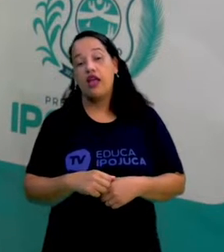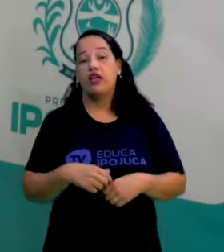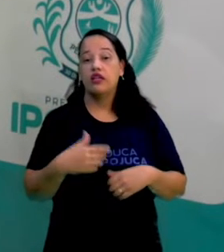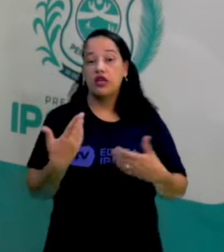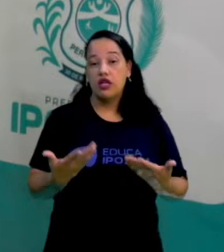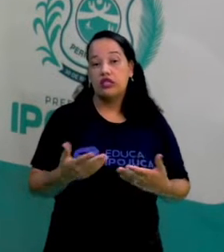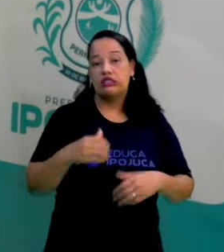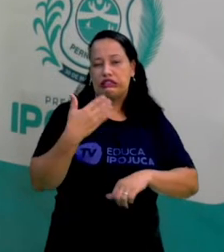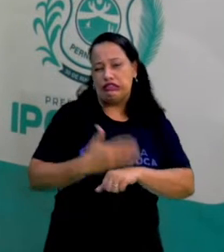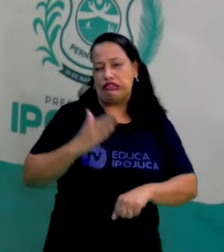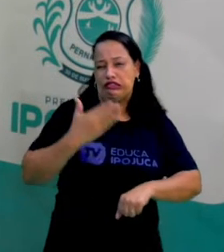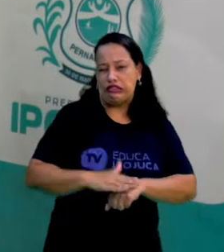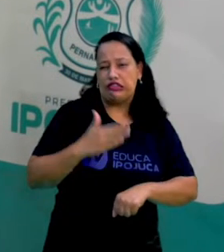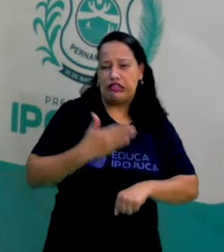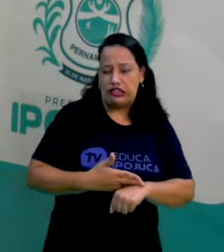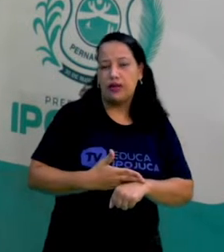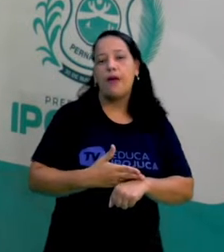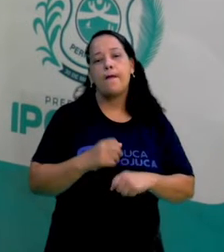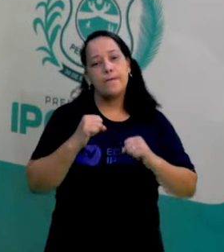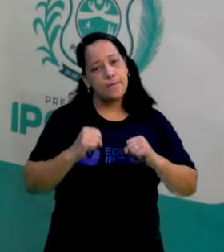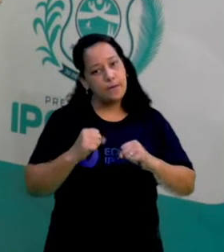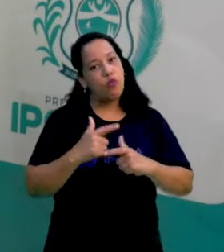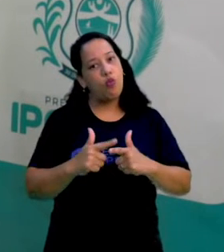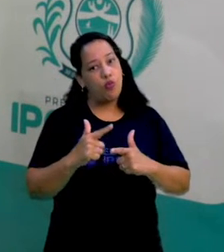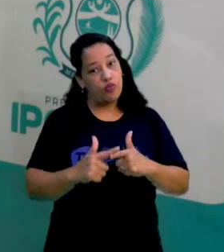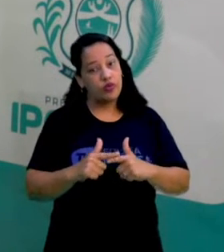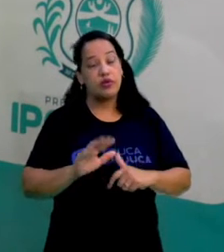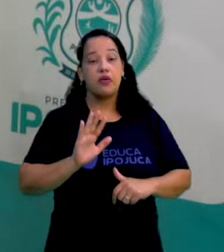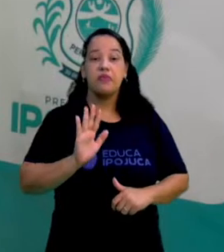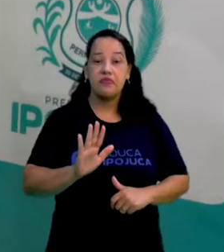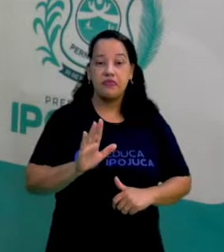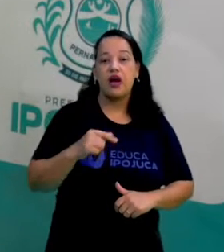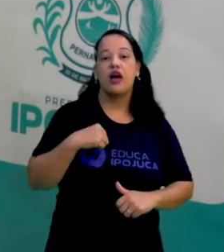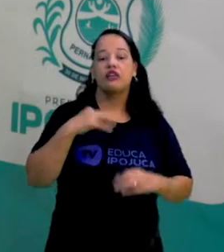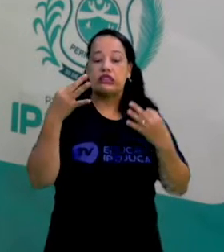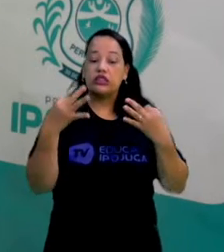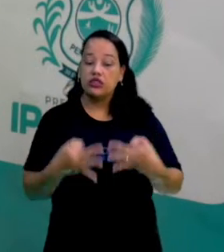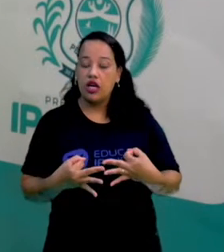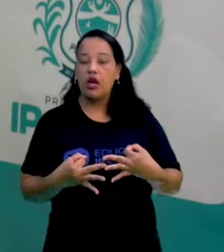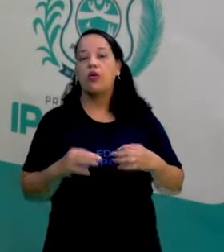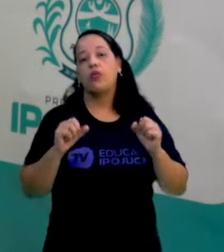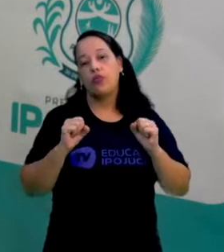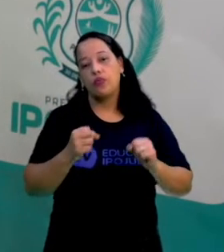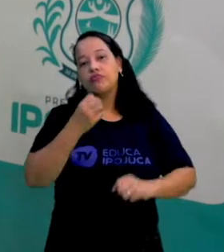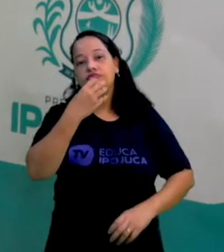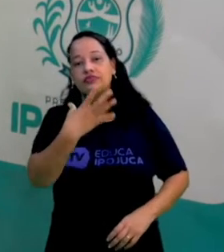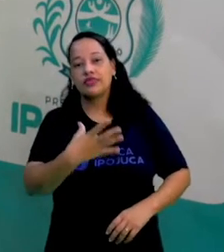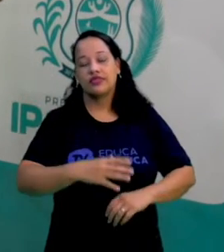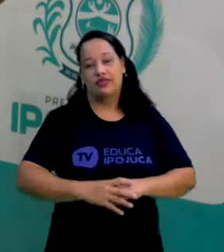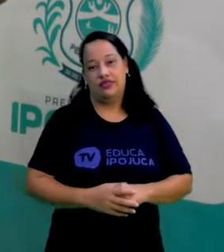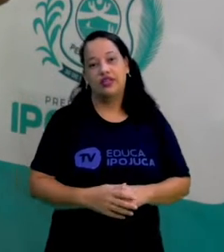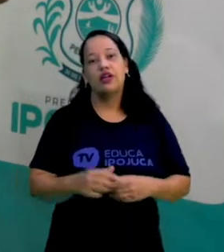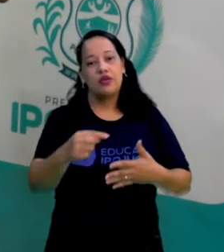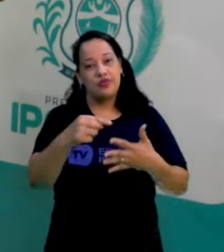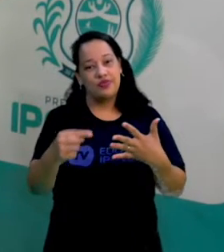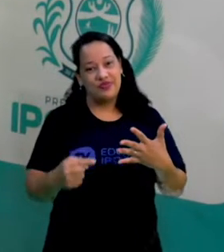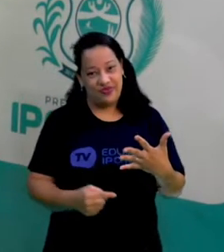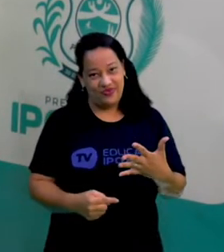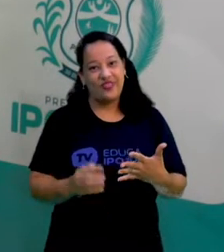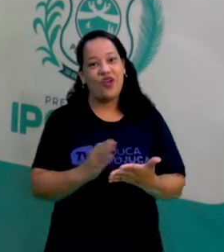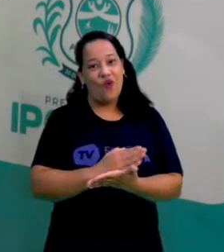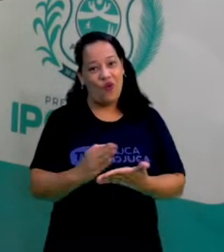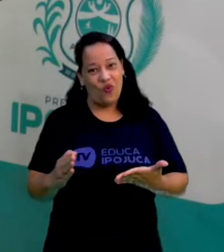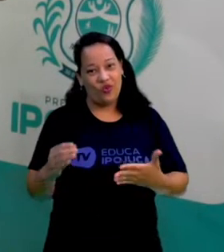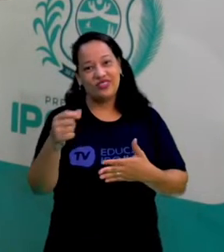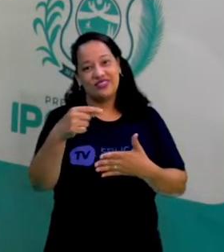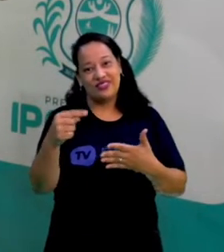mal, mas fazendo da maneira correta tem uma série de benefícios. Vamos linkar aqui alguns deles, tá? Então vamos